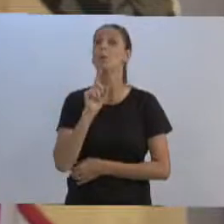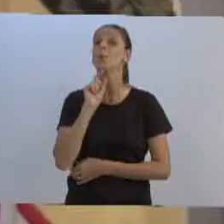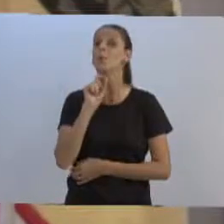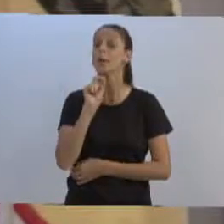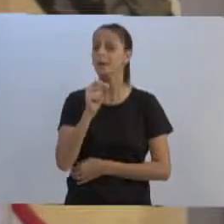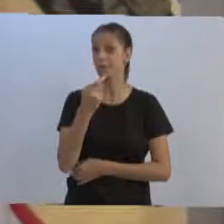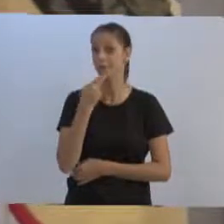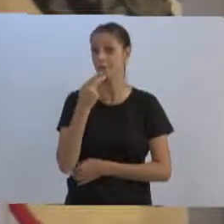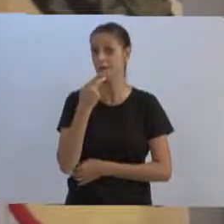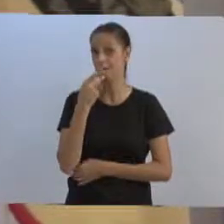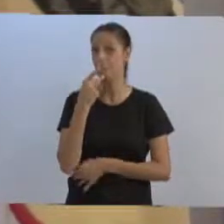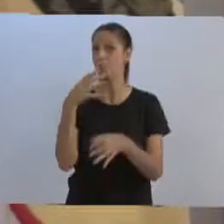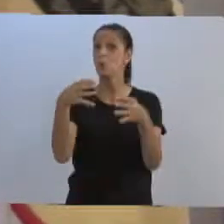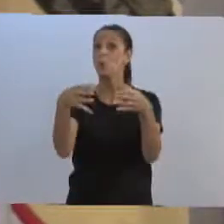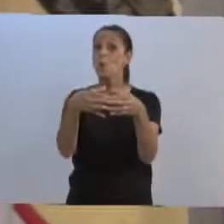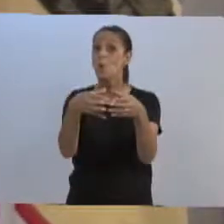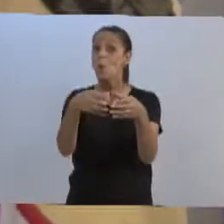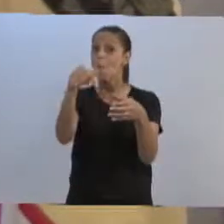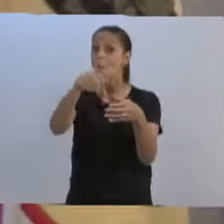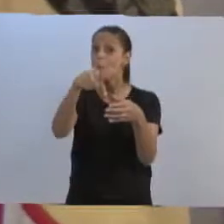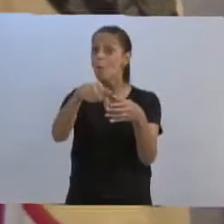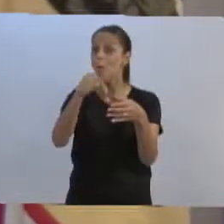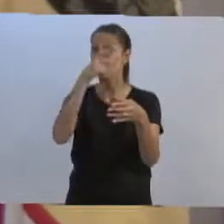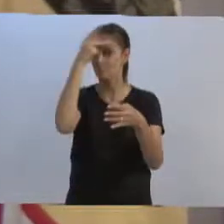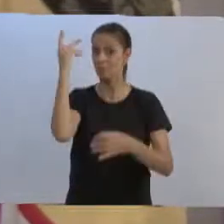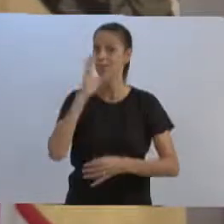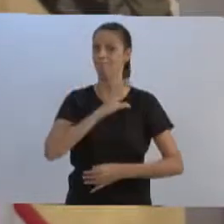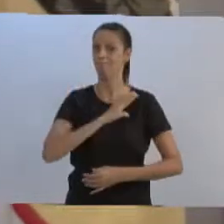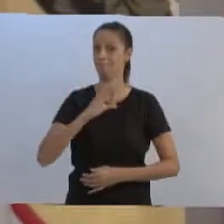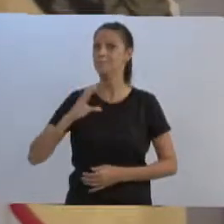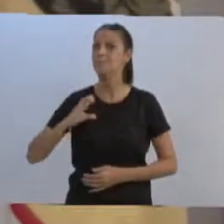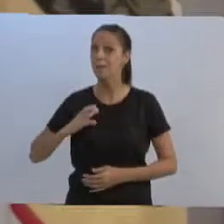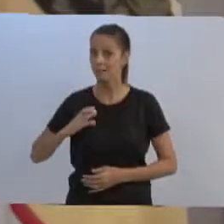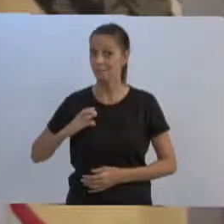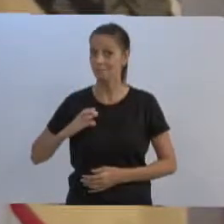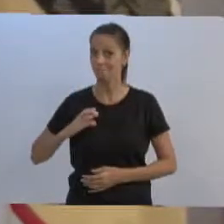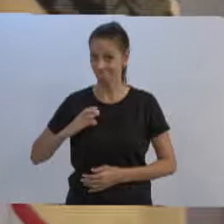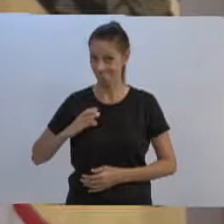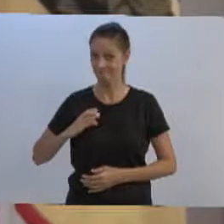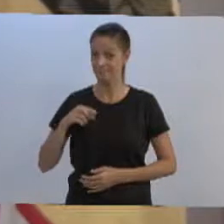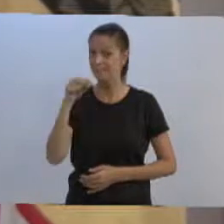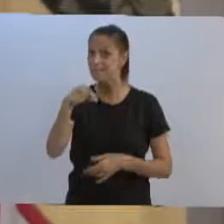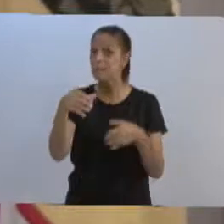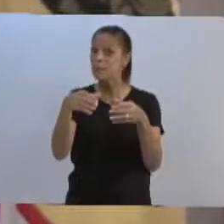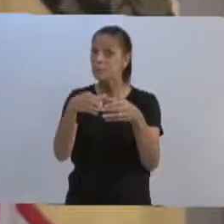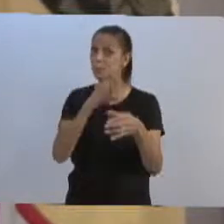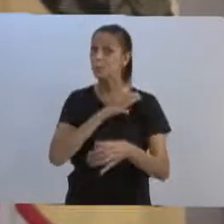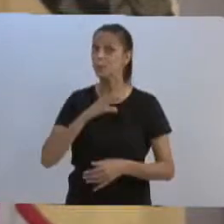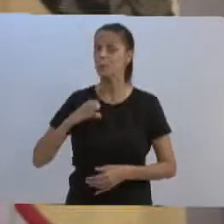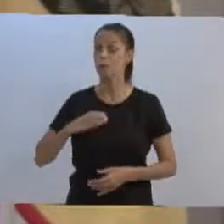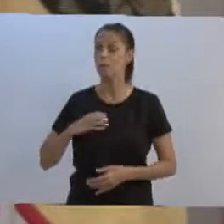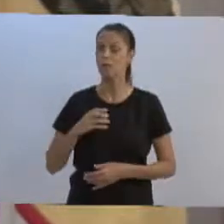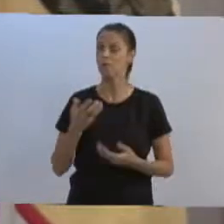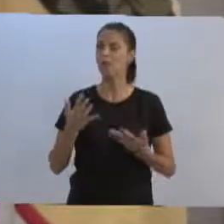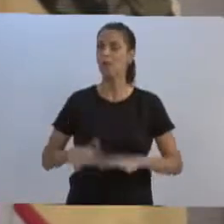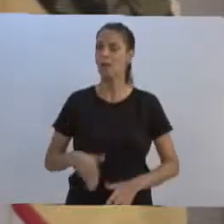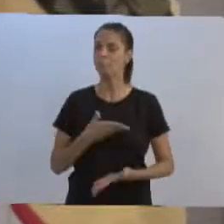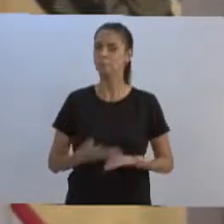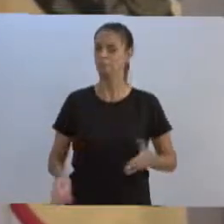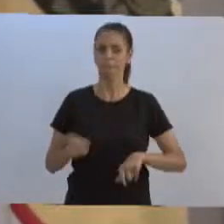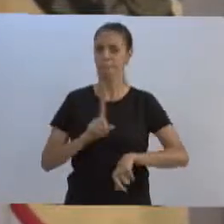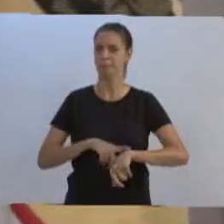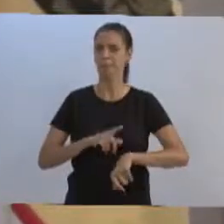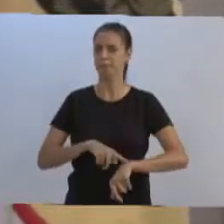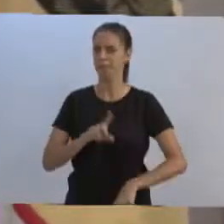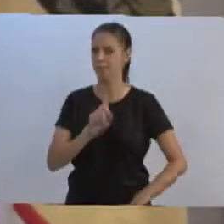aos comissionados. E aí, eu não vou perder muito tempo, que eu vou